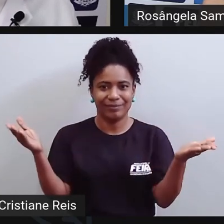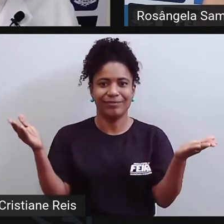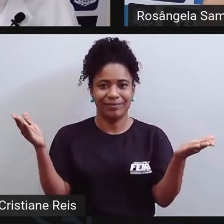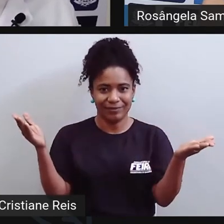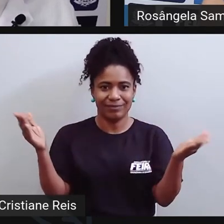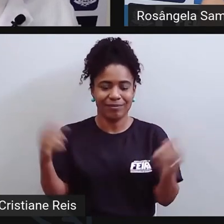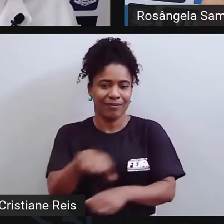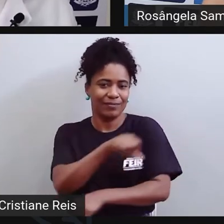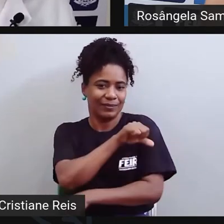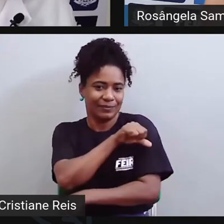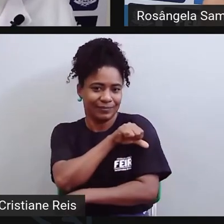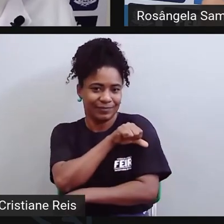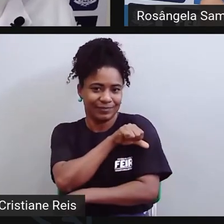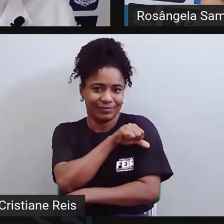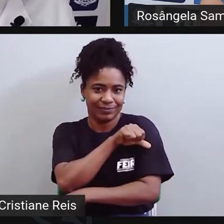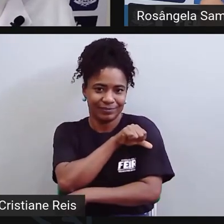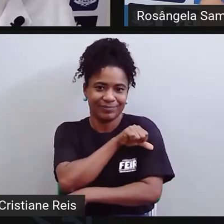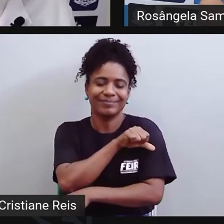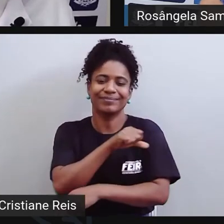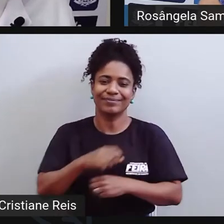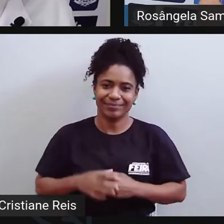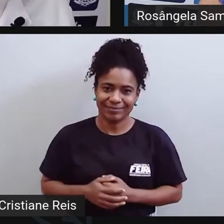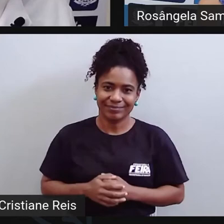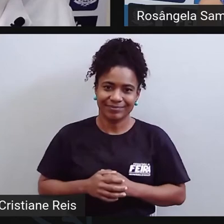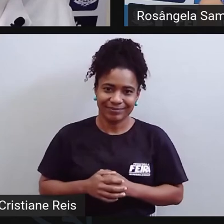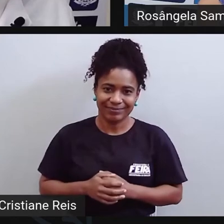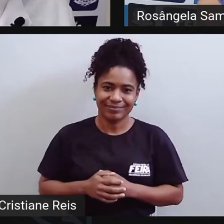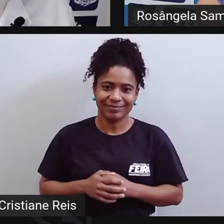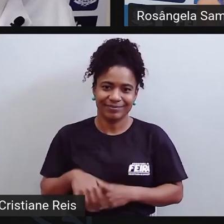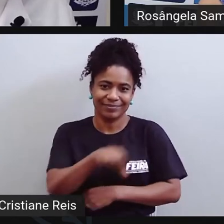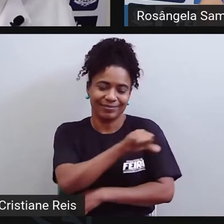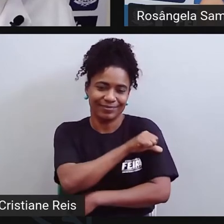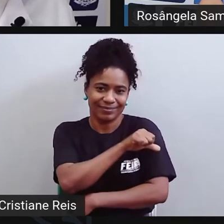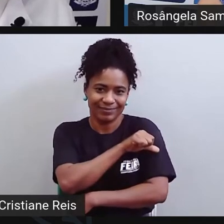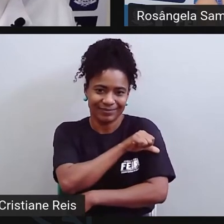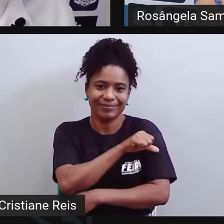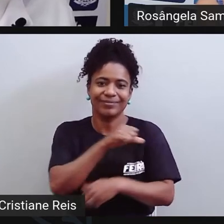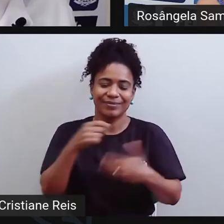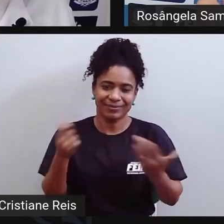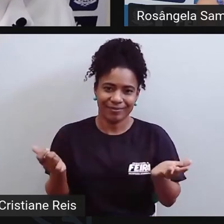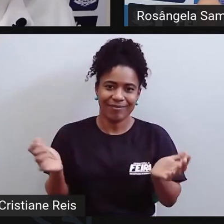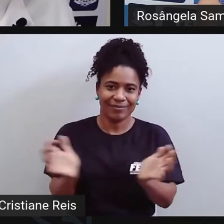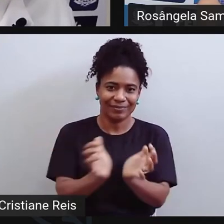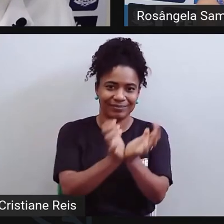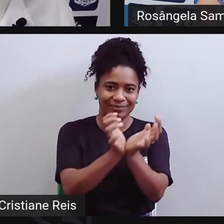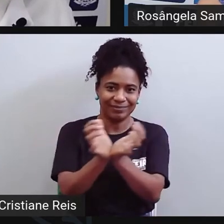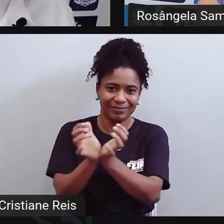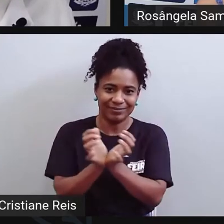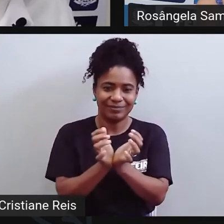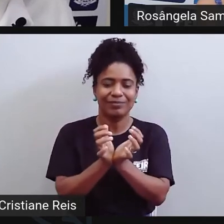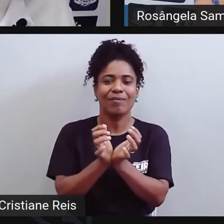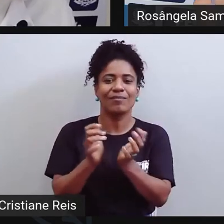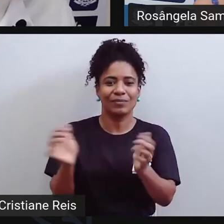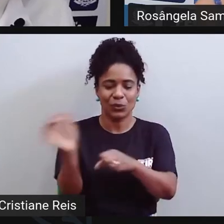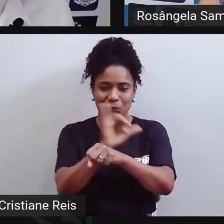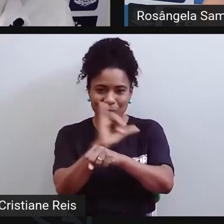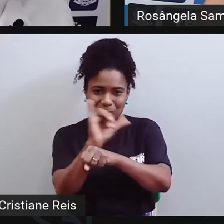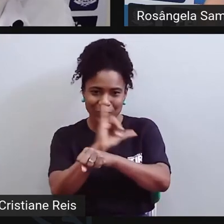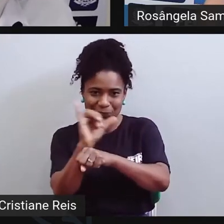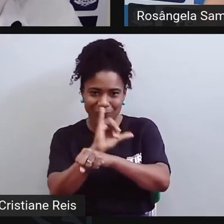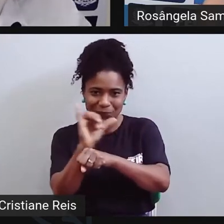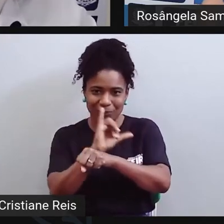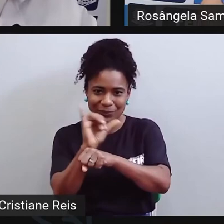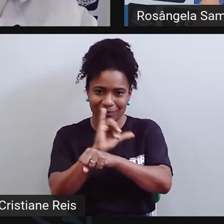é do nono ano, né, e de alguma forma, não só para eles, se está no, se vai para o YouTube também, vai para